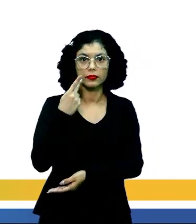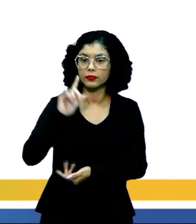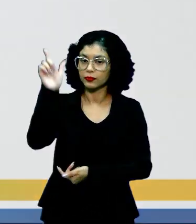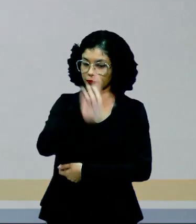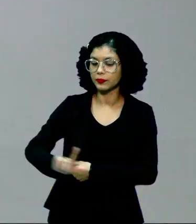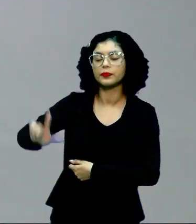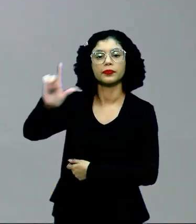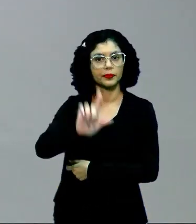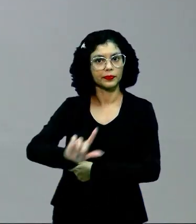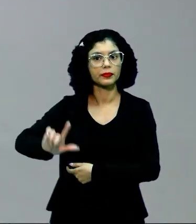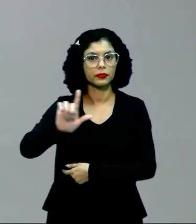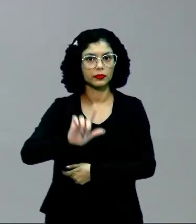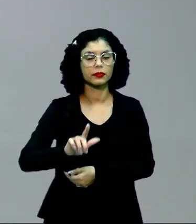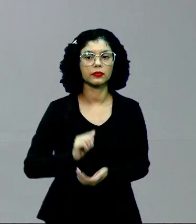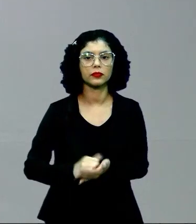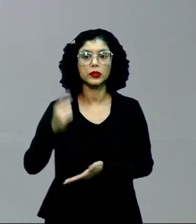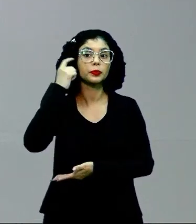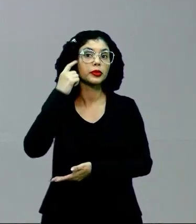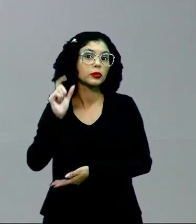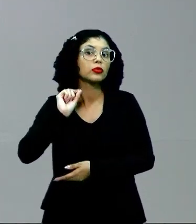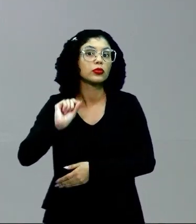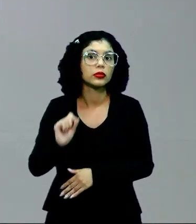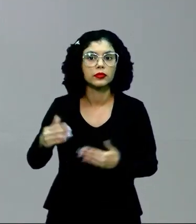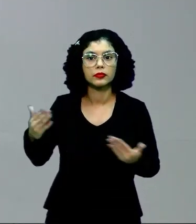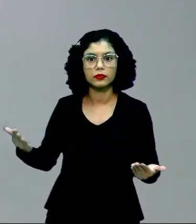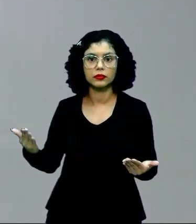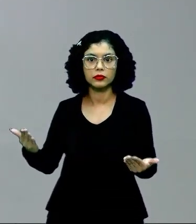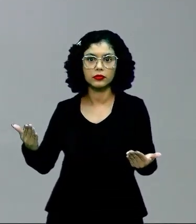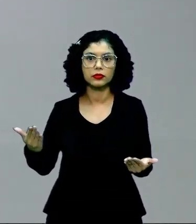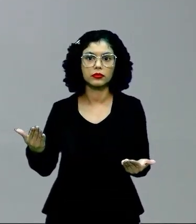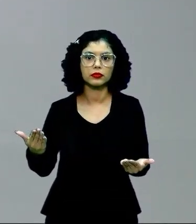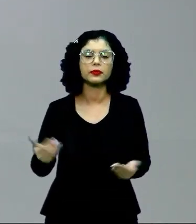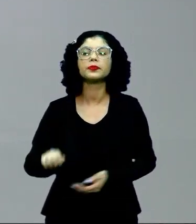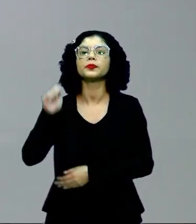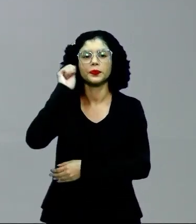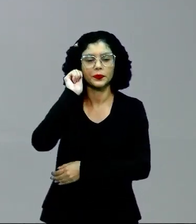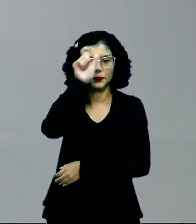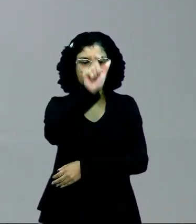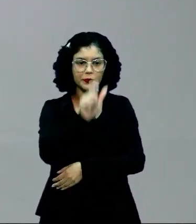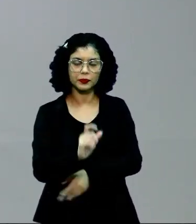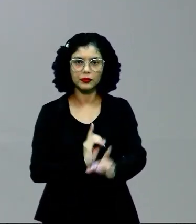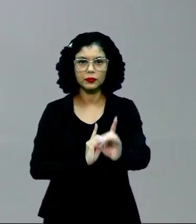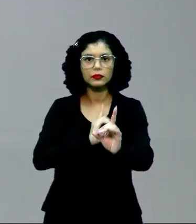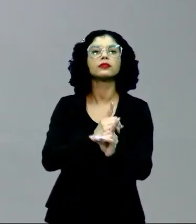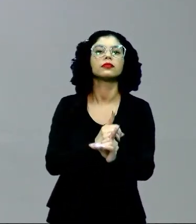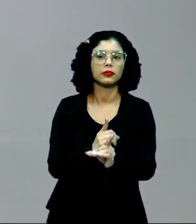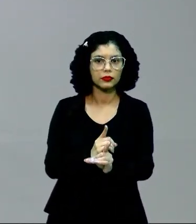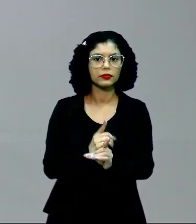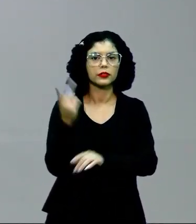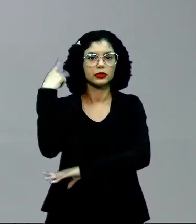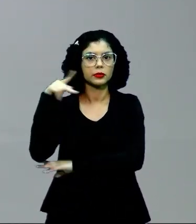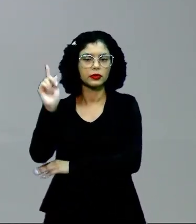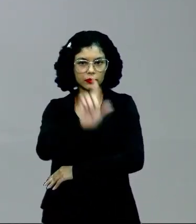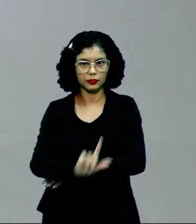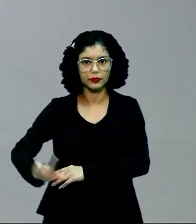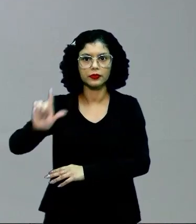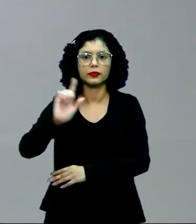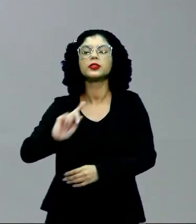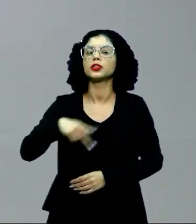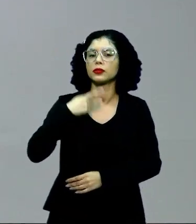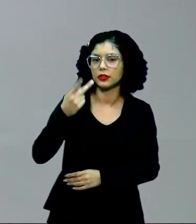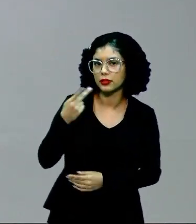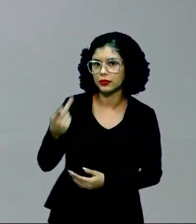literatura, nós pensamos o quê? Que esses autores se identificavam com aquele período literário, eles